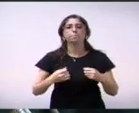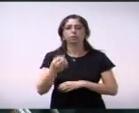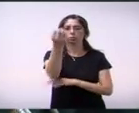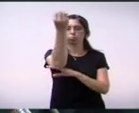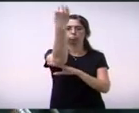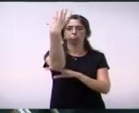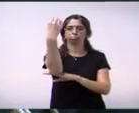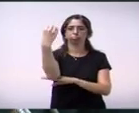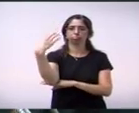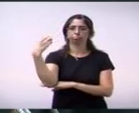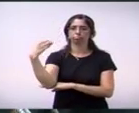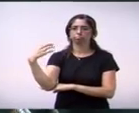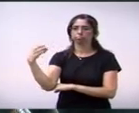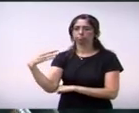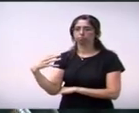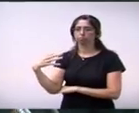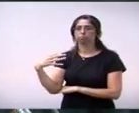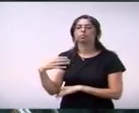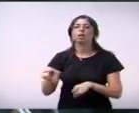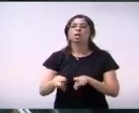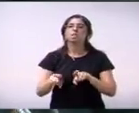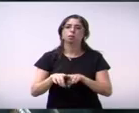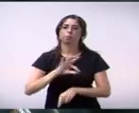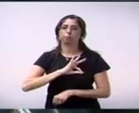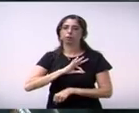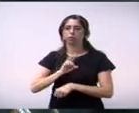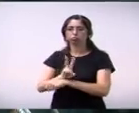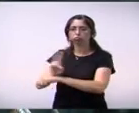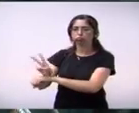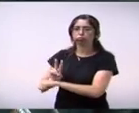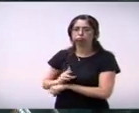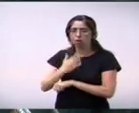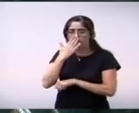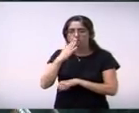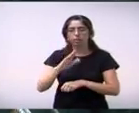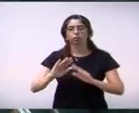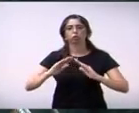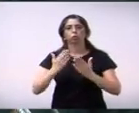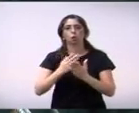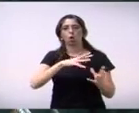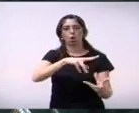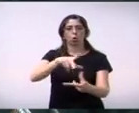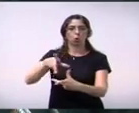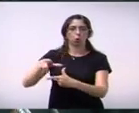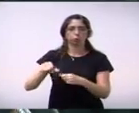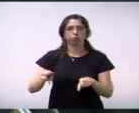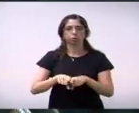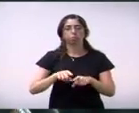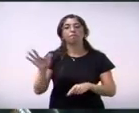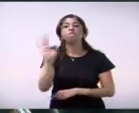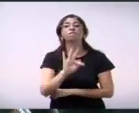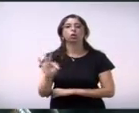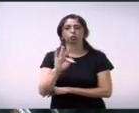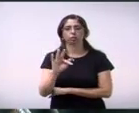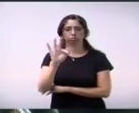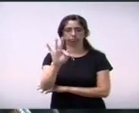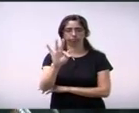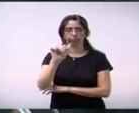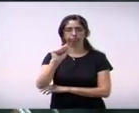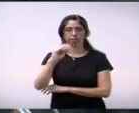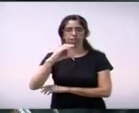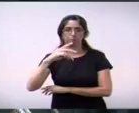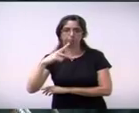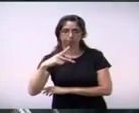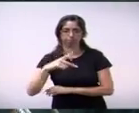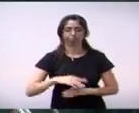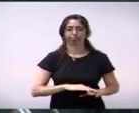designação de agente de trânsito em frente ao Colégio Cosmo e FAC. 162 do